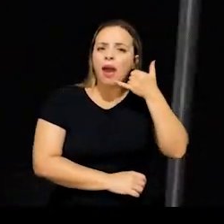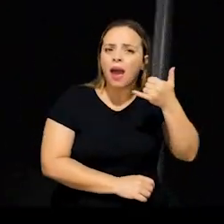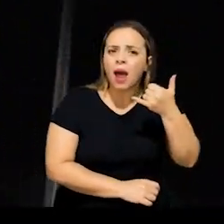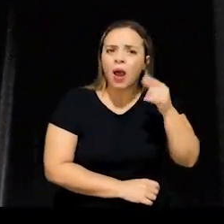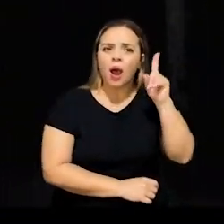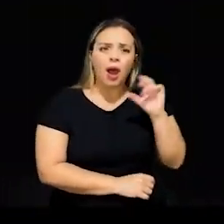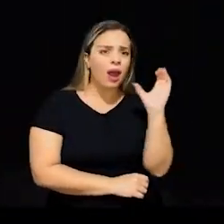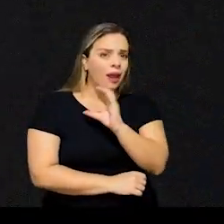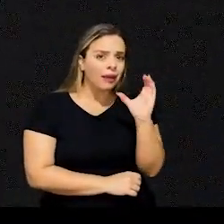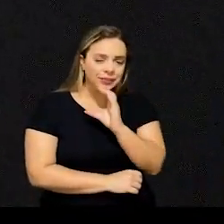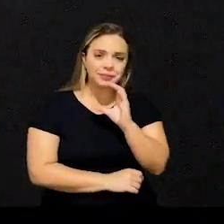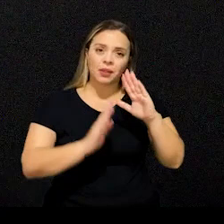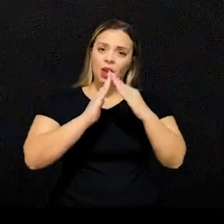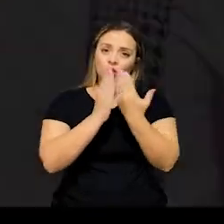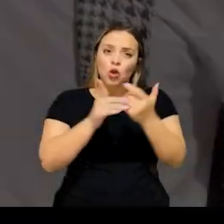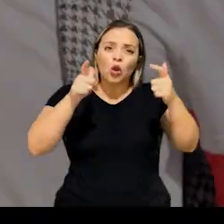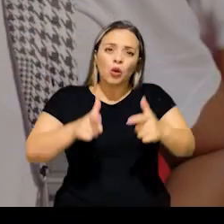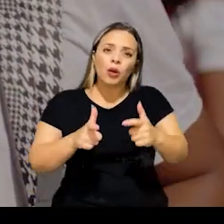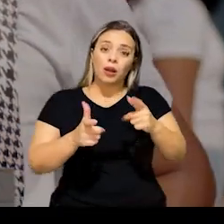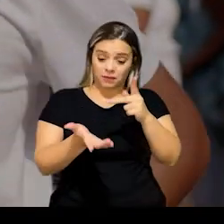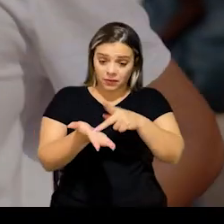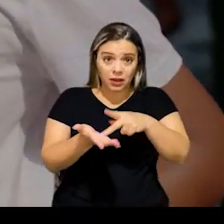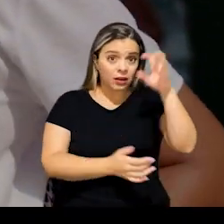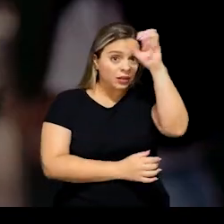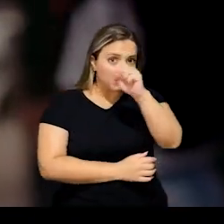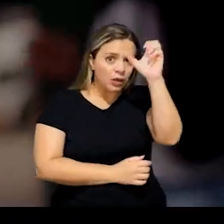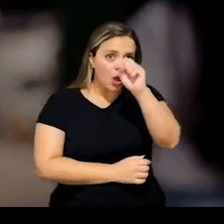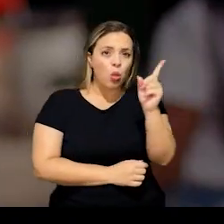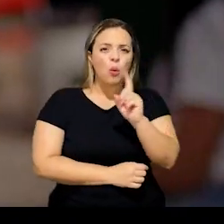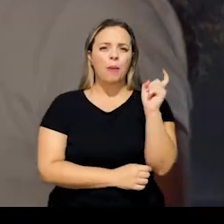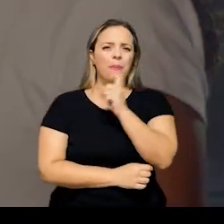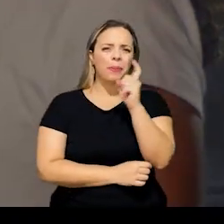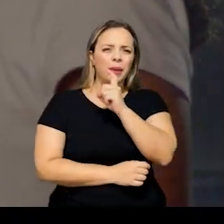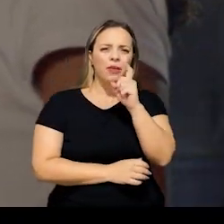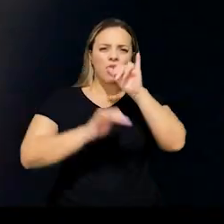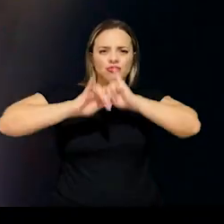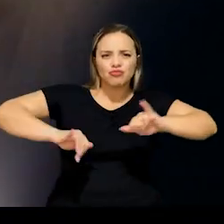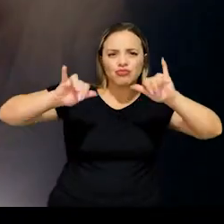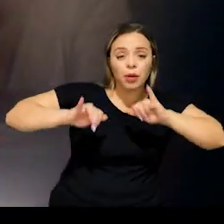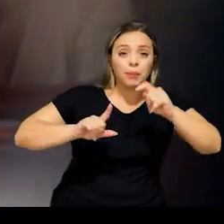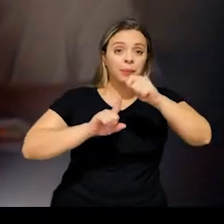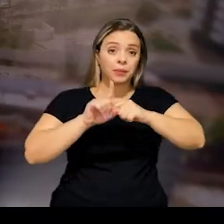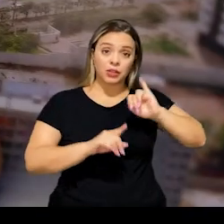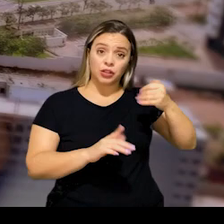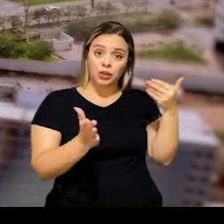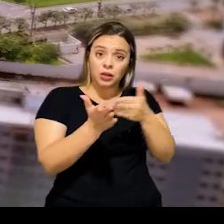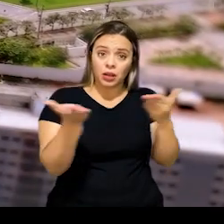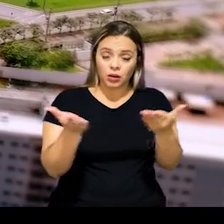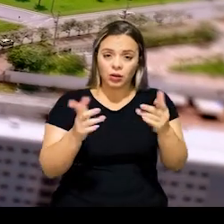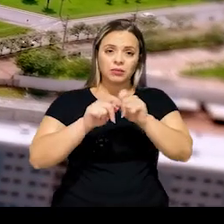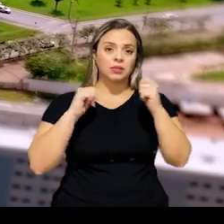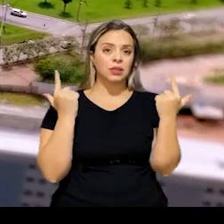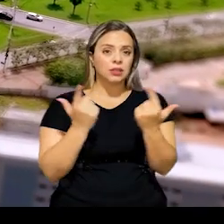não essa. Alô, essa é a emergência? A escola é lugar de aprender a verdade e não de espalhar notícias falsas. De janeiro